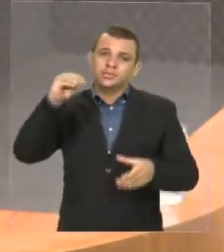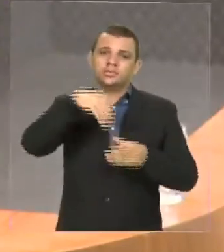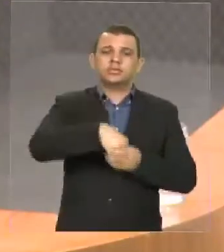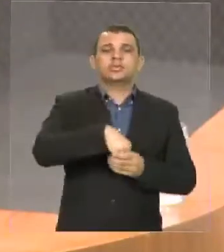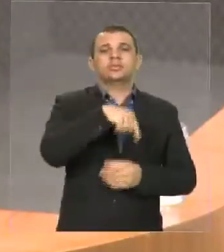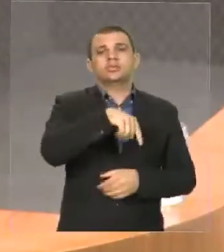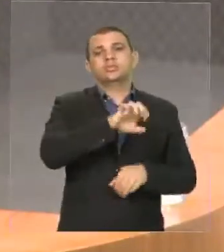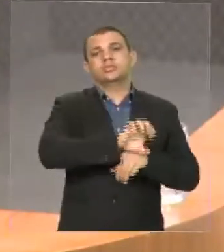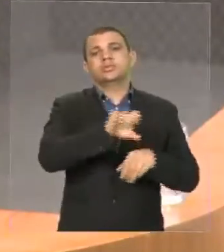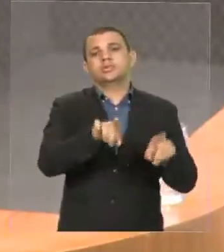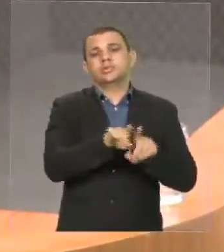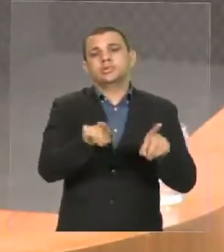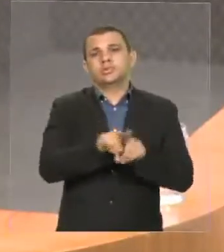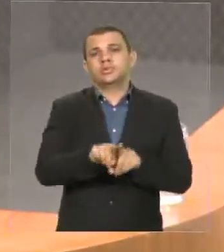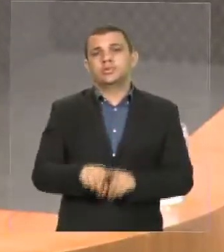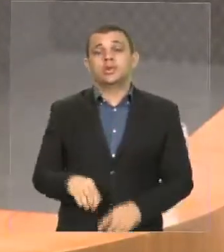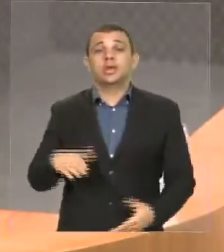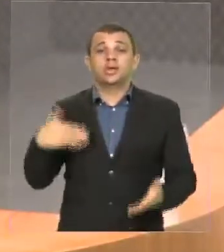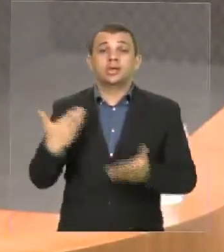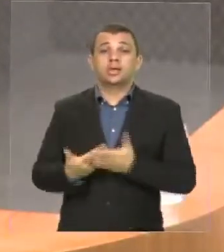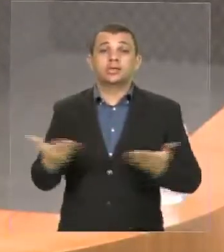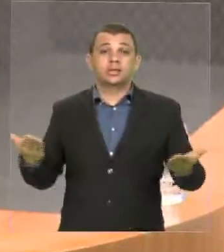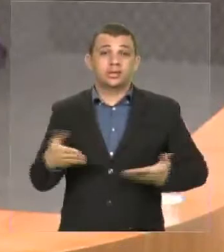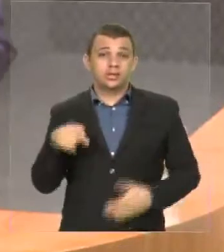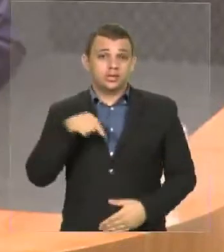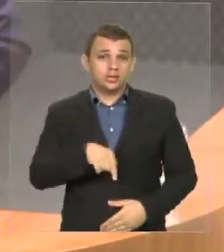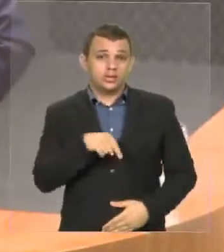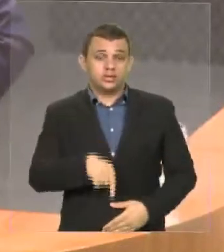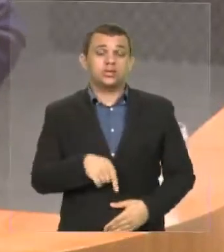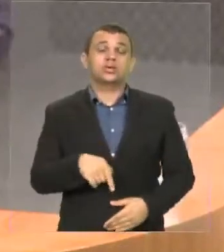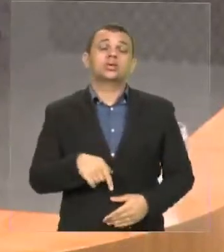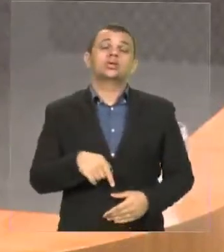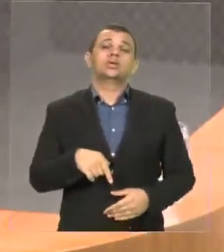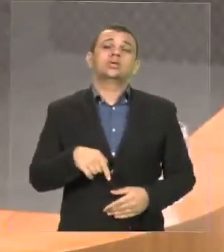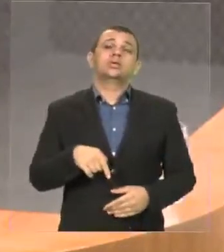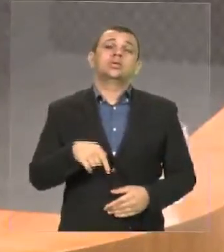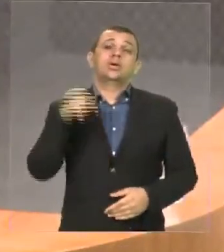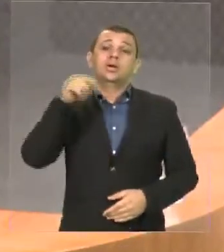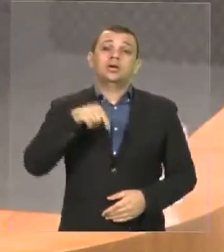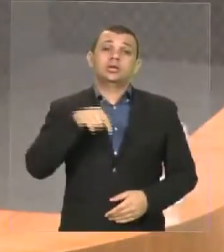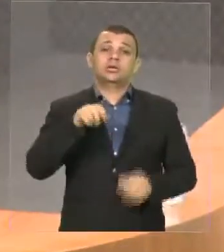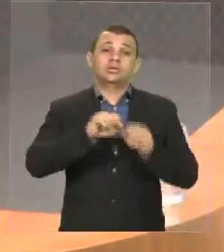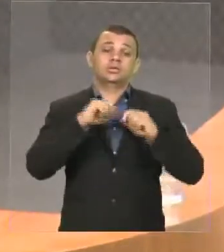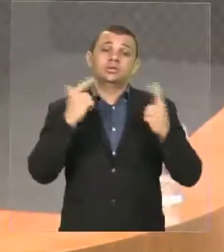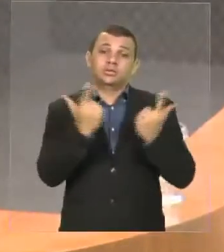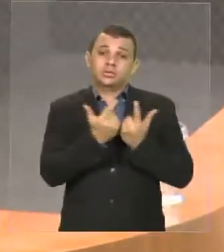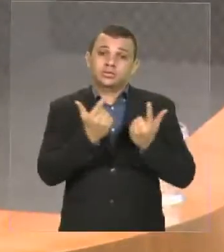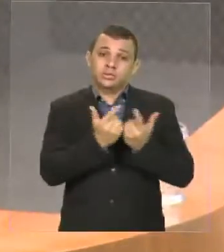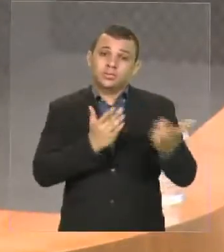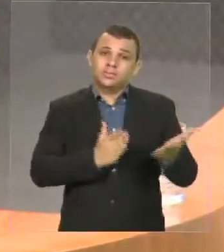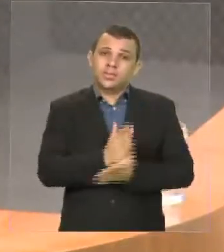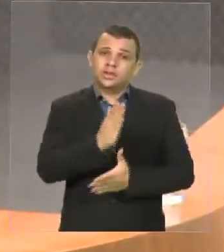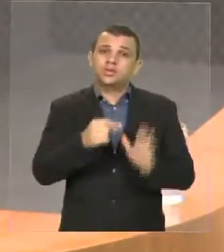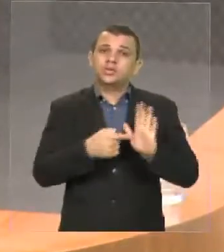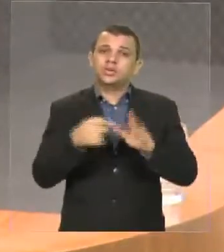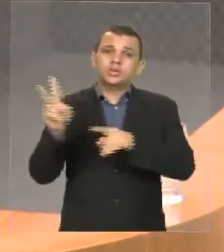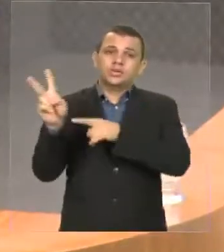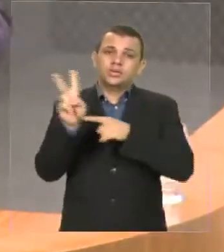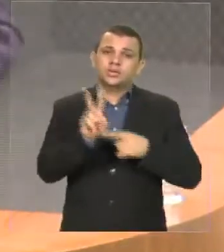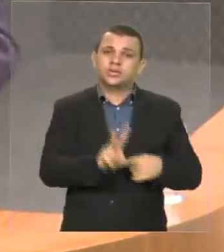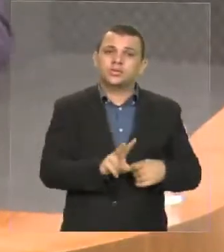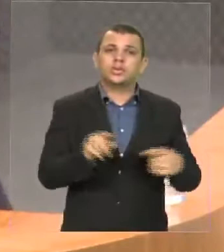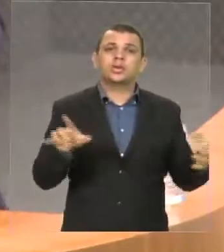relação à Previdência Estadual foi um empréstimo, um empréstimo aqui que era atrelado à